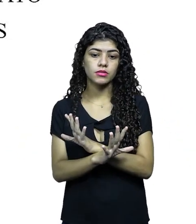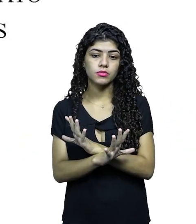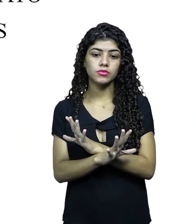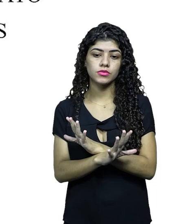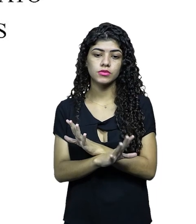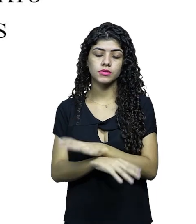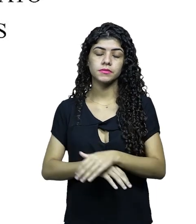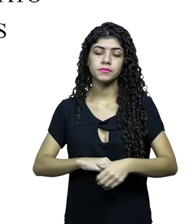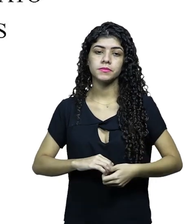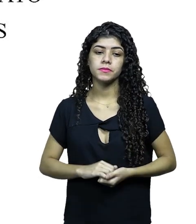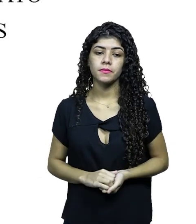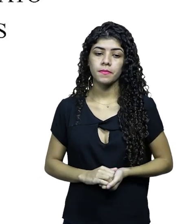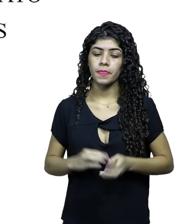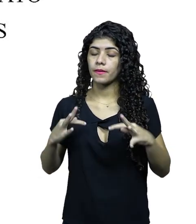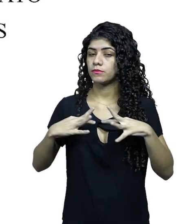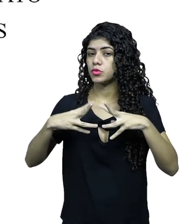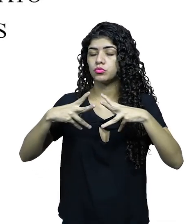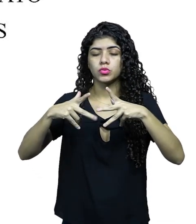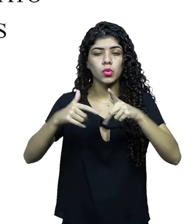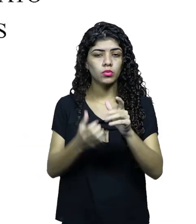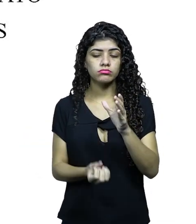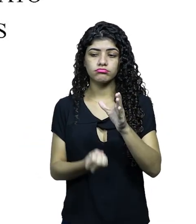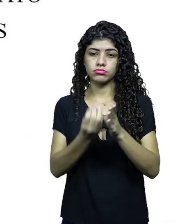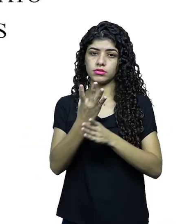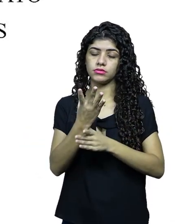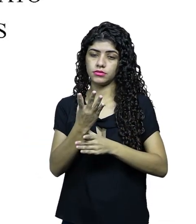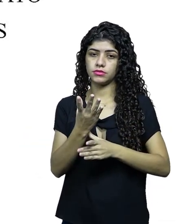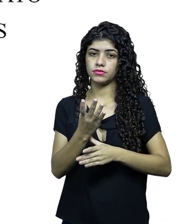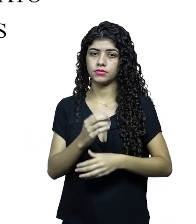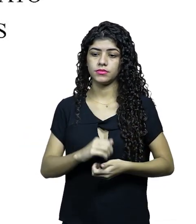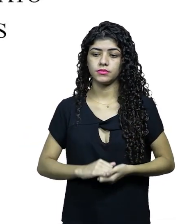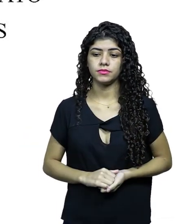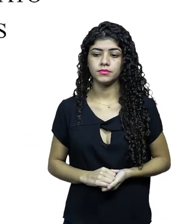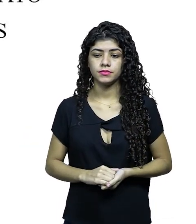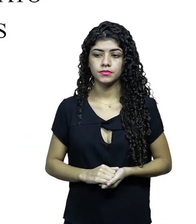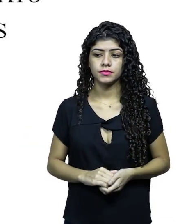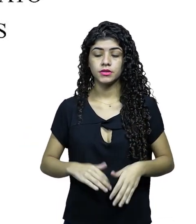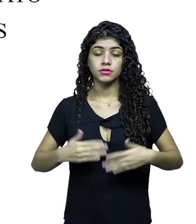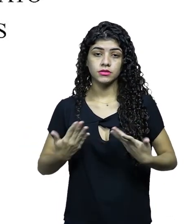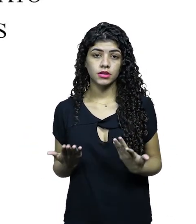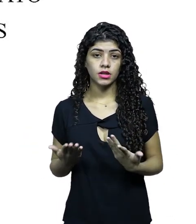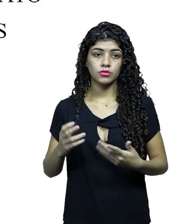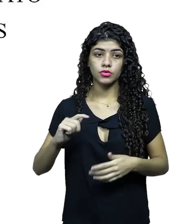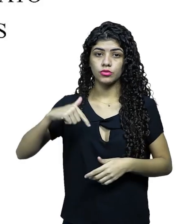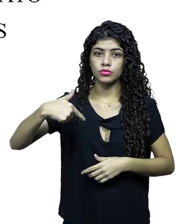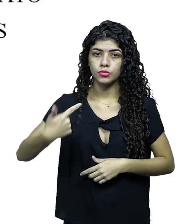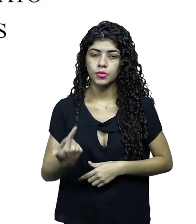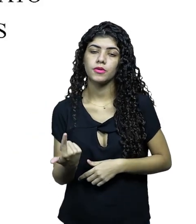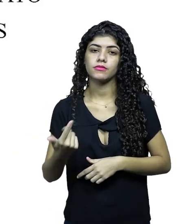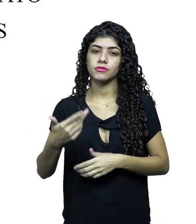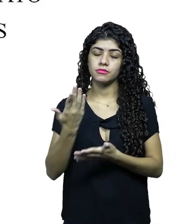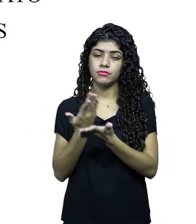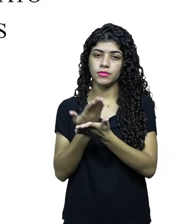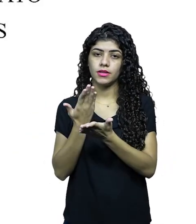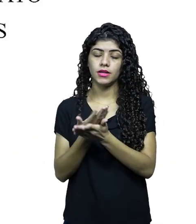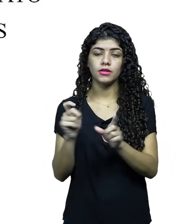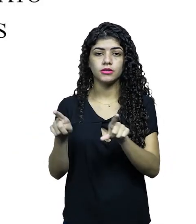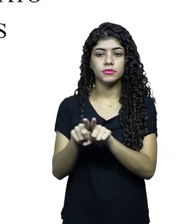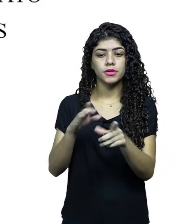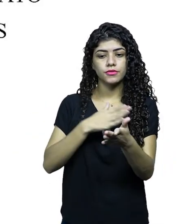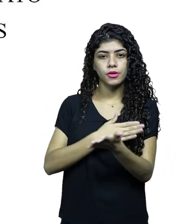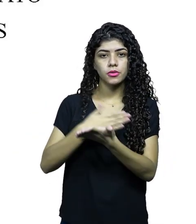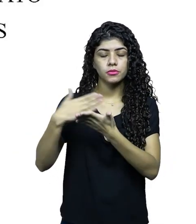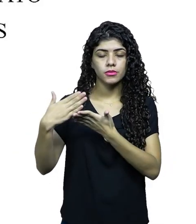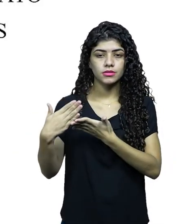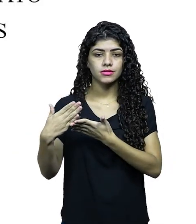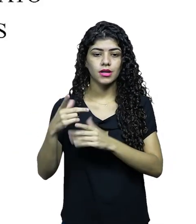encerramos com o formato todos os elementos criativos. Então, já no próximo módulo,